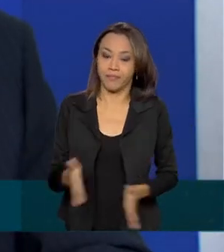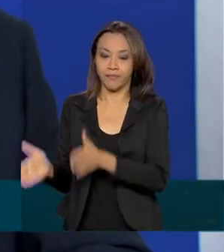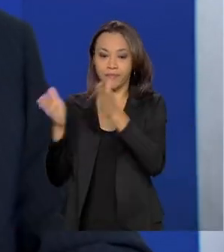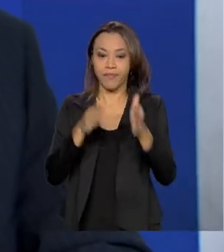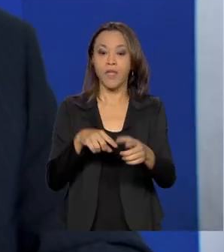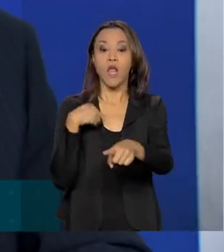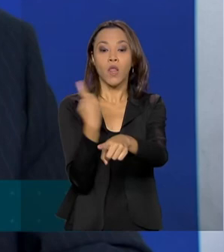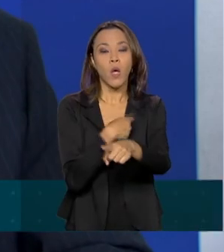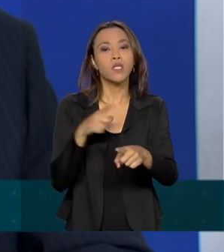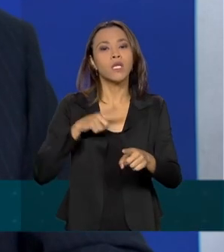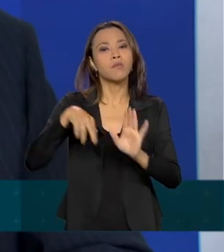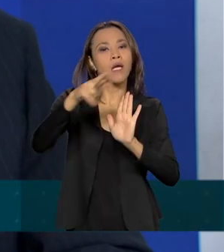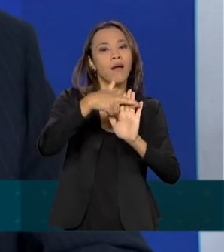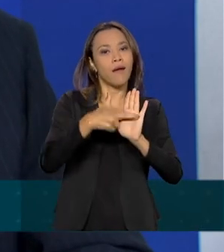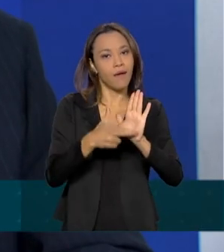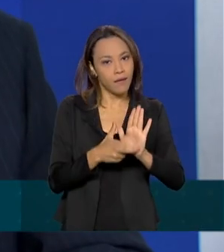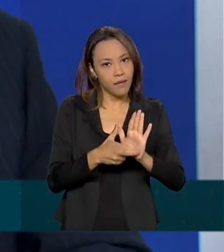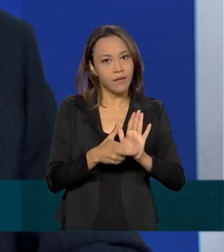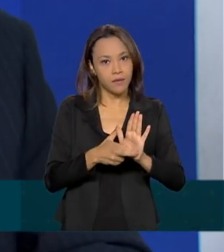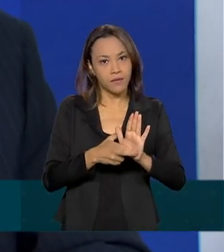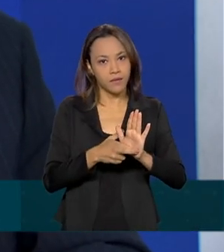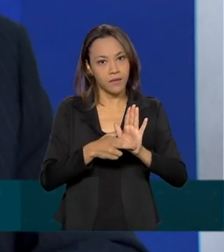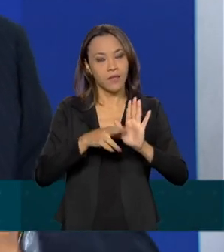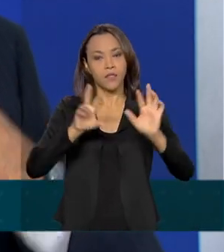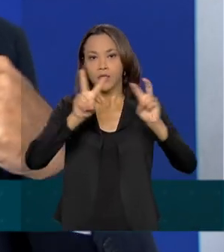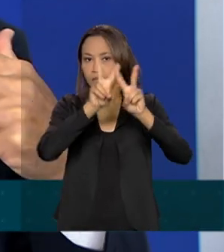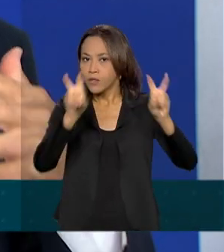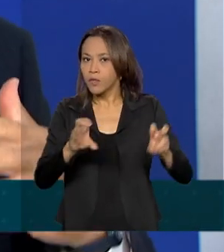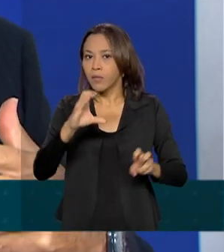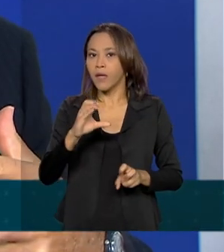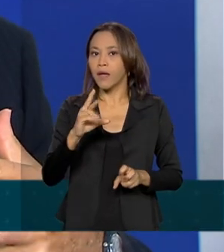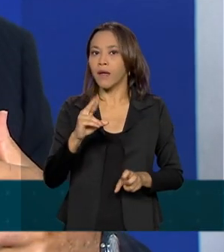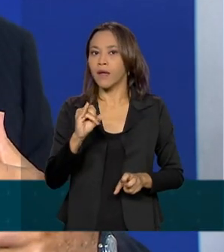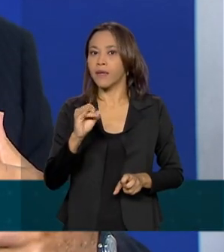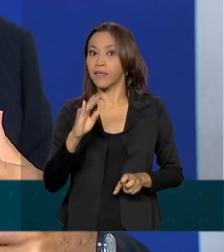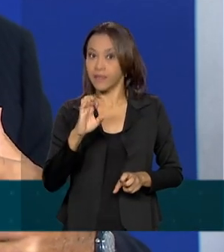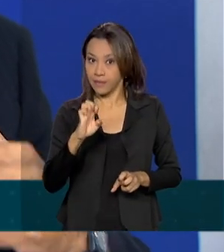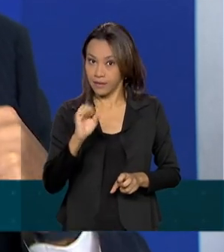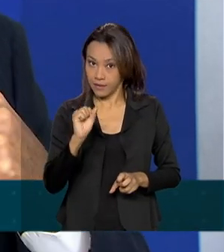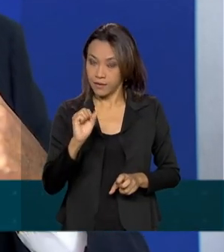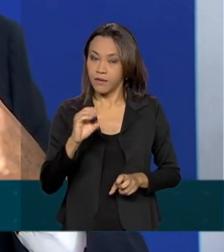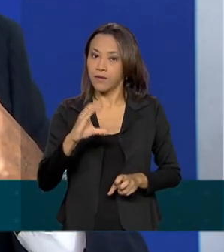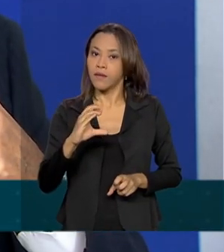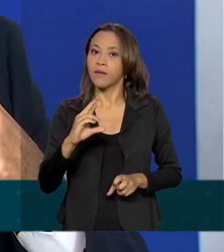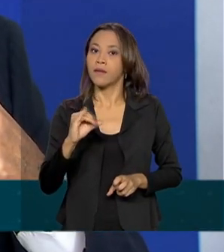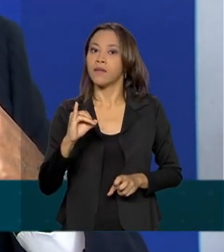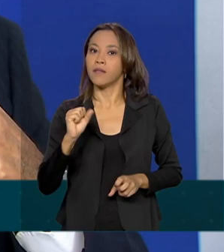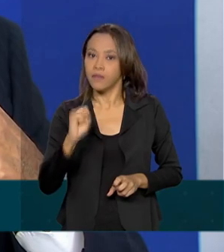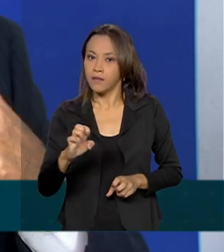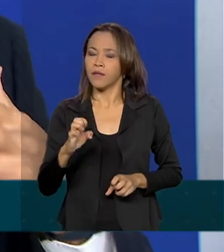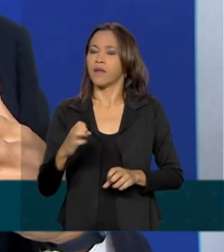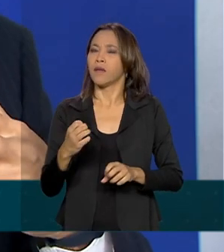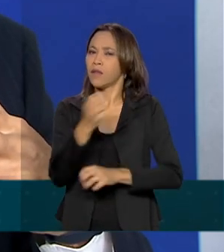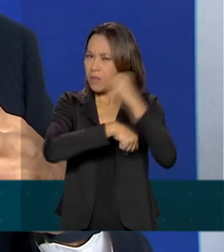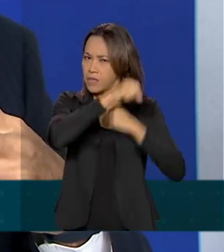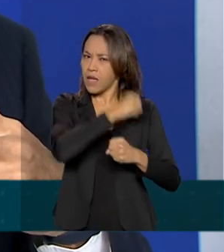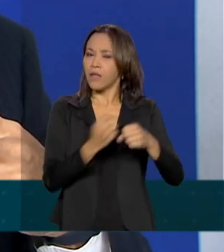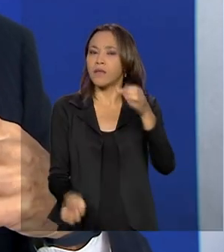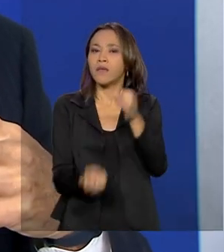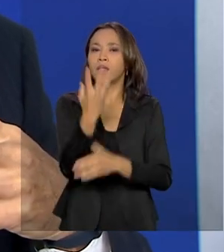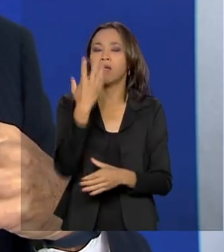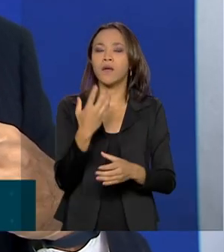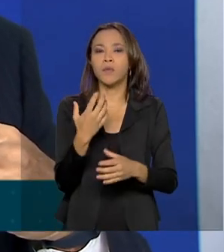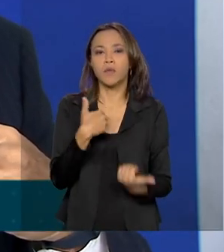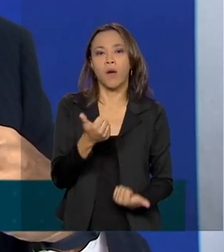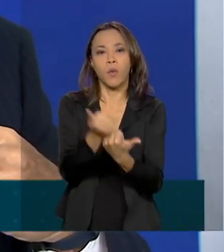aperfeiçoado agora. Porque o ano passado, quando nós criamos o auxílio emergencial, tivemos que esperar